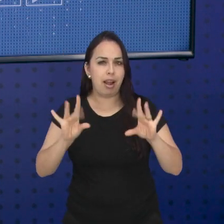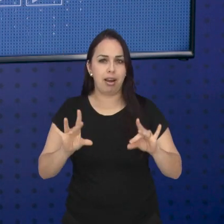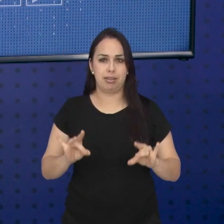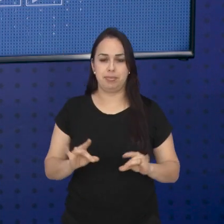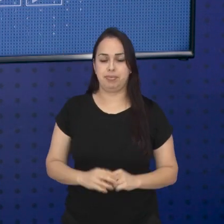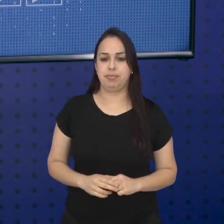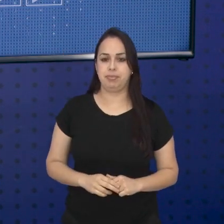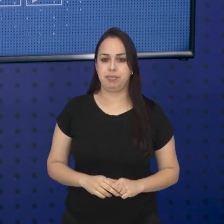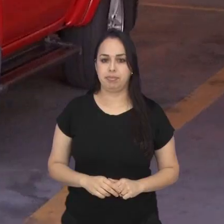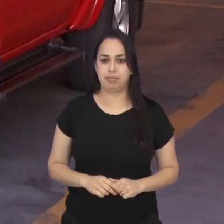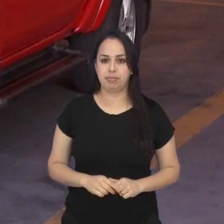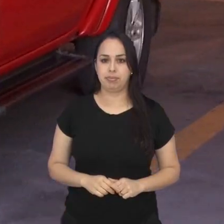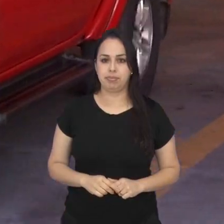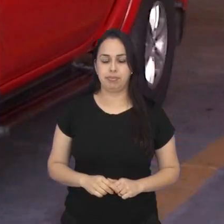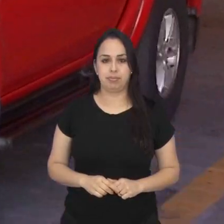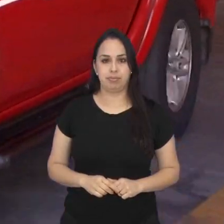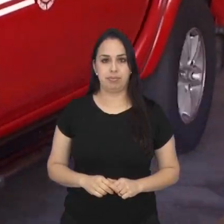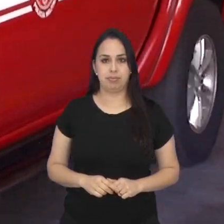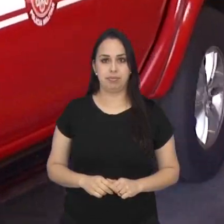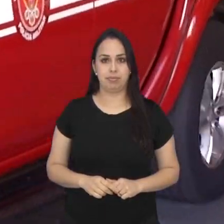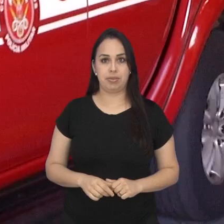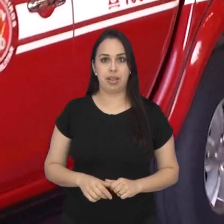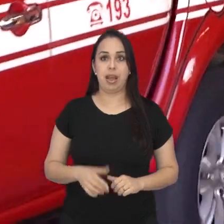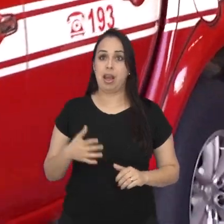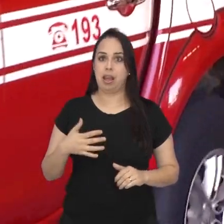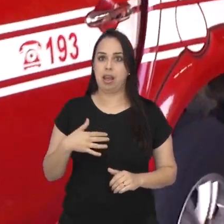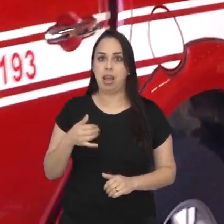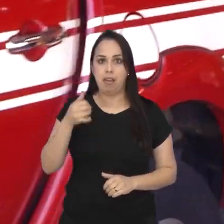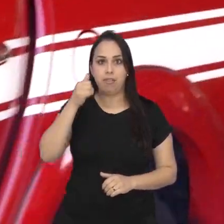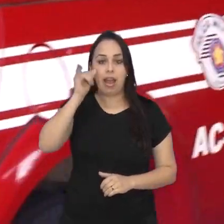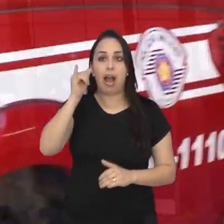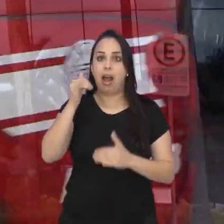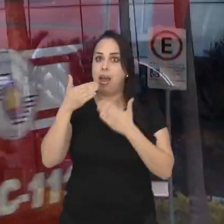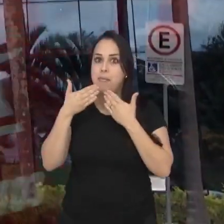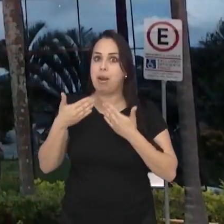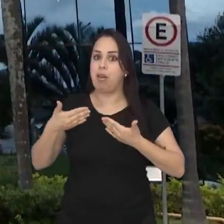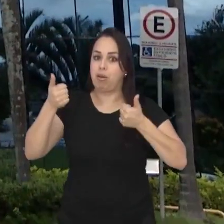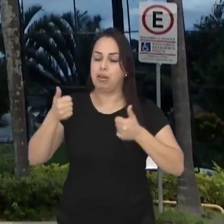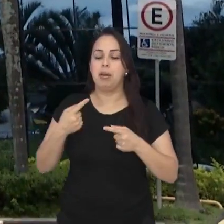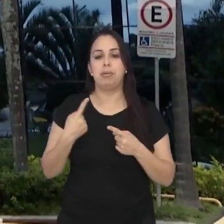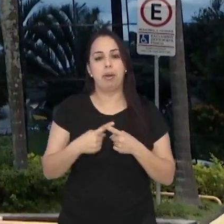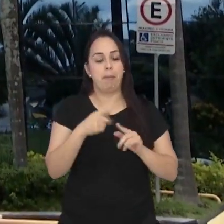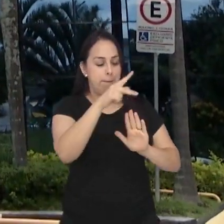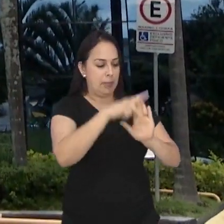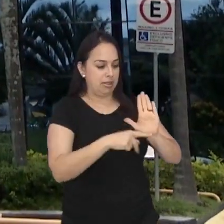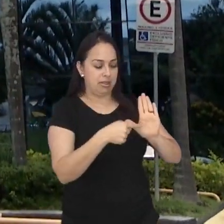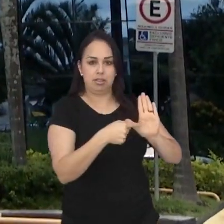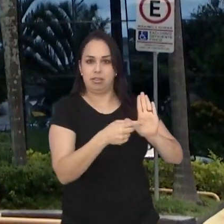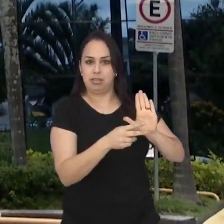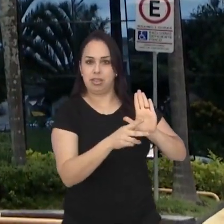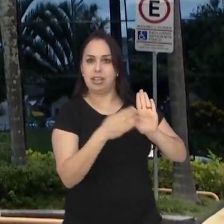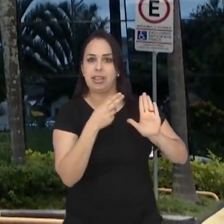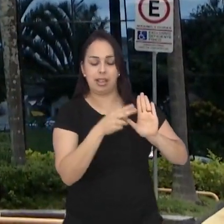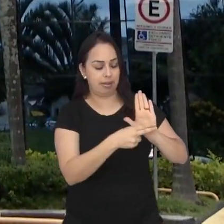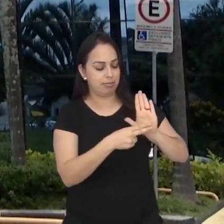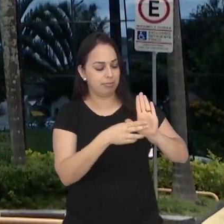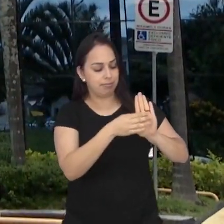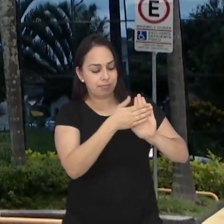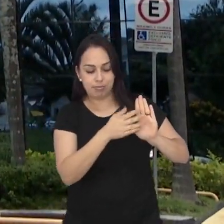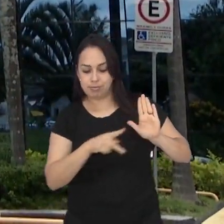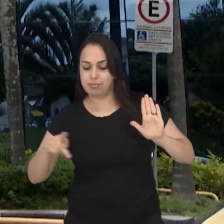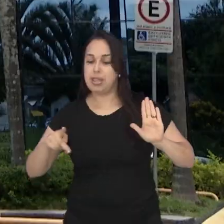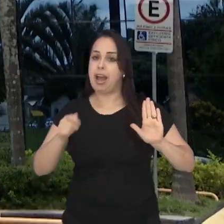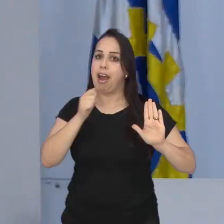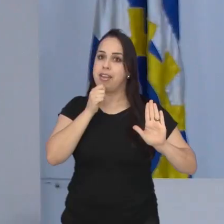na matéria. A prevenção é o melhor remédio. Pensando nisso, um projeto de lei em tramitação na Câmara, de